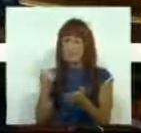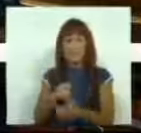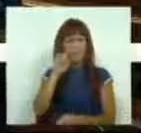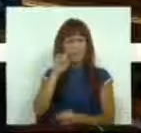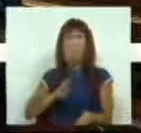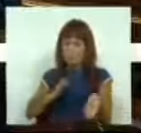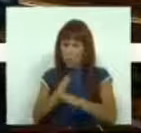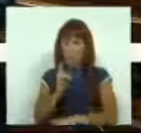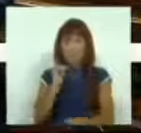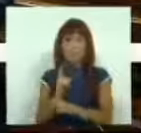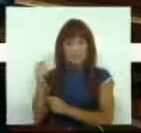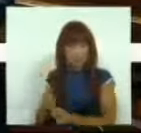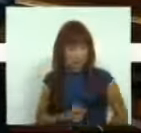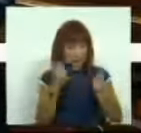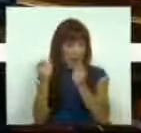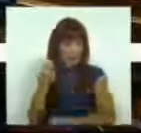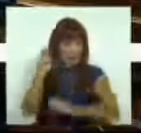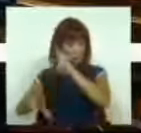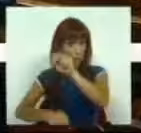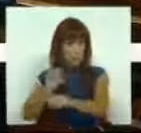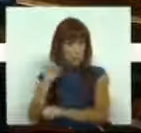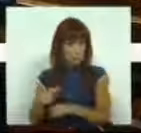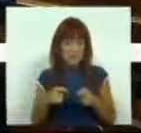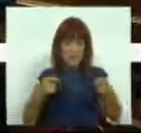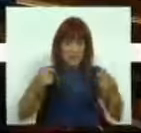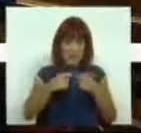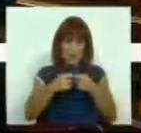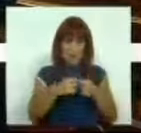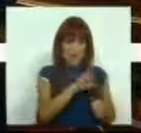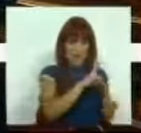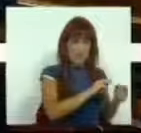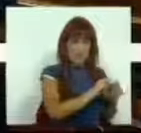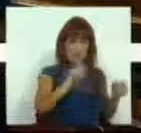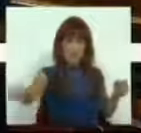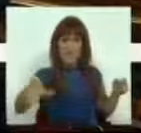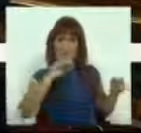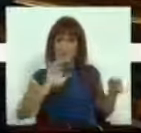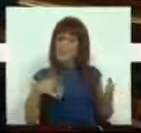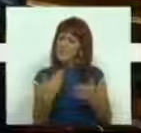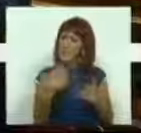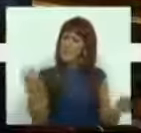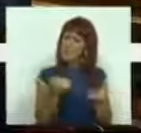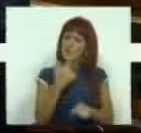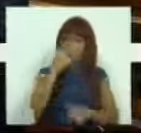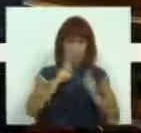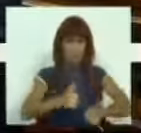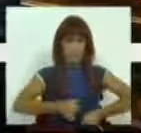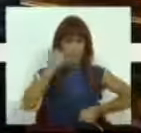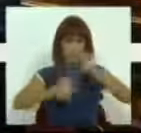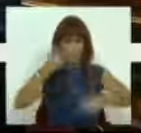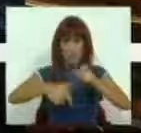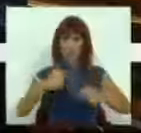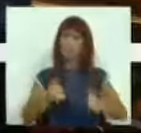defender. Daí o investimento da modernização da ligação Lisboa-Évora, para oferecer um serviço às populações